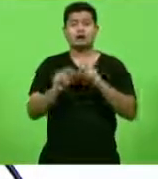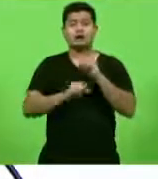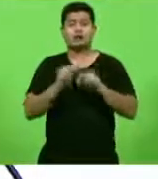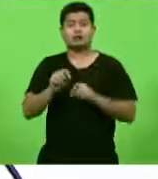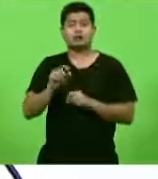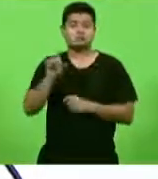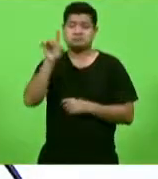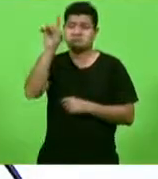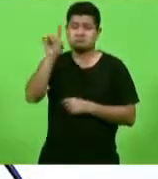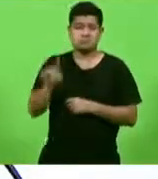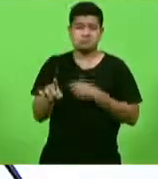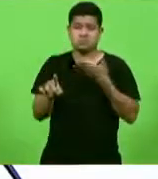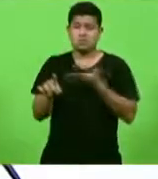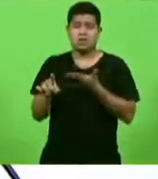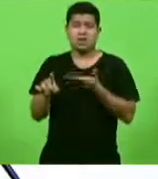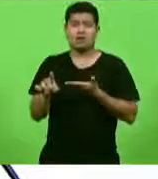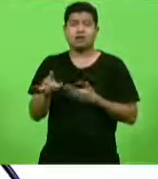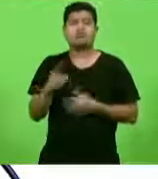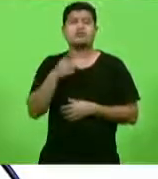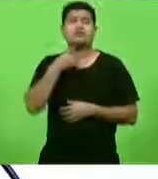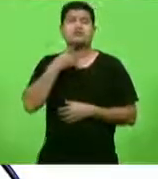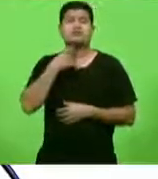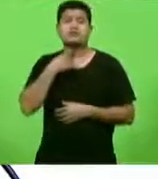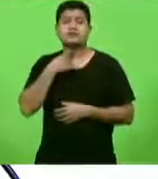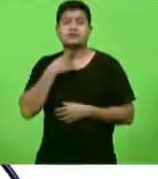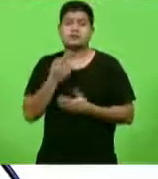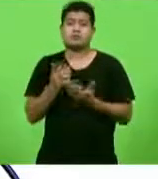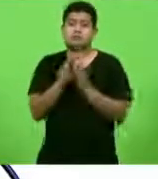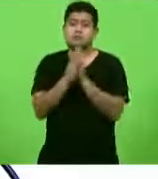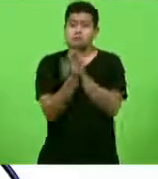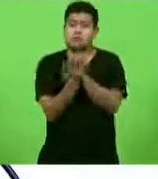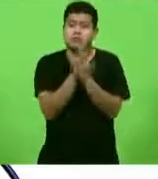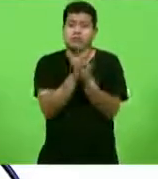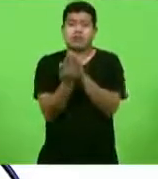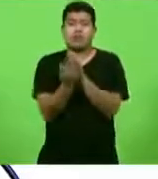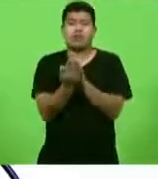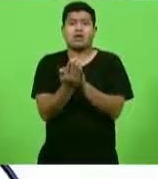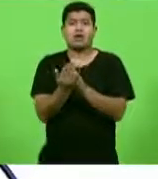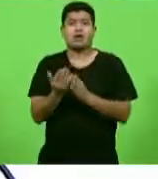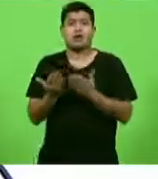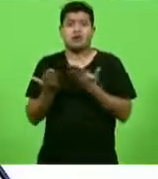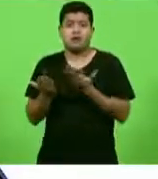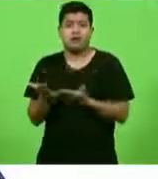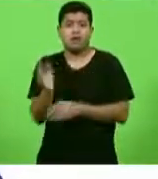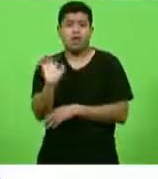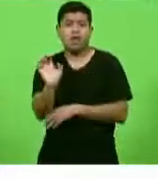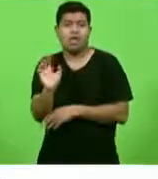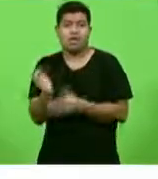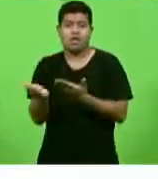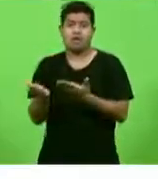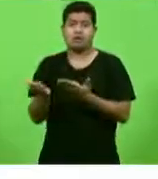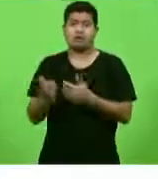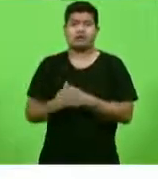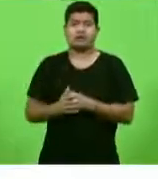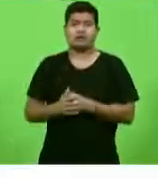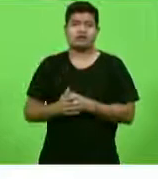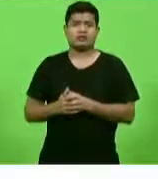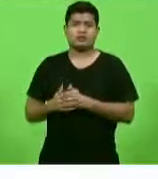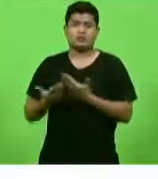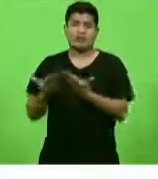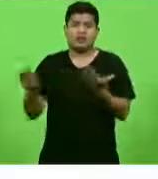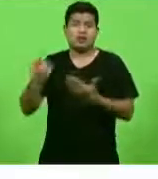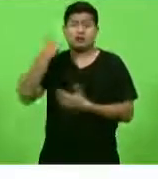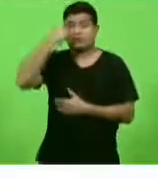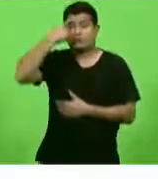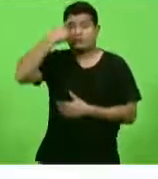pessoa ser gay, da pessoa ser trans, da pessoa ser uma banana split, ser um chimpanzé, o que